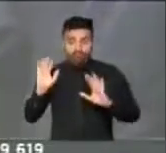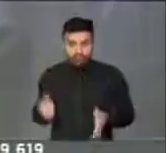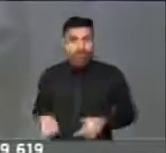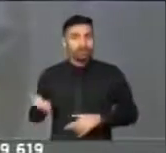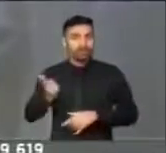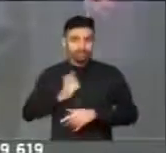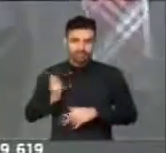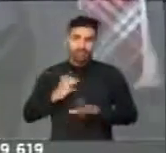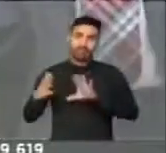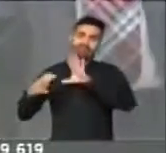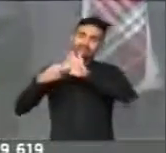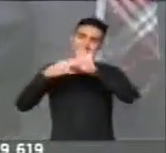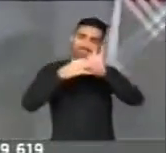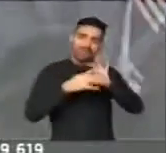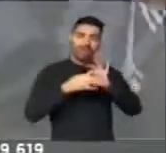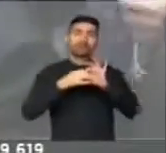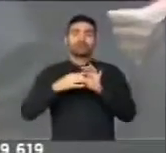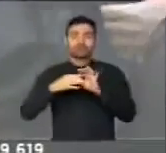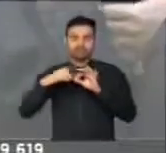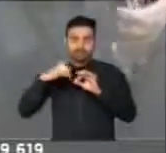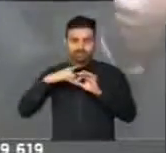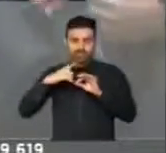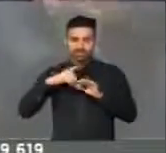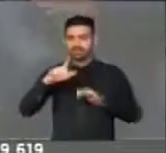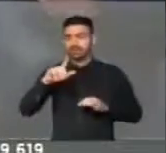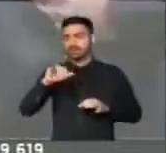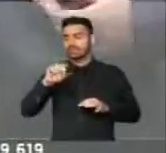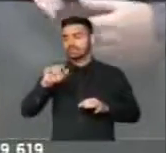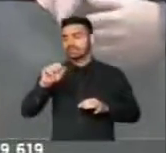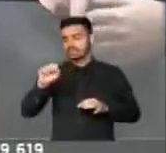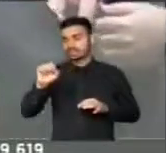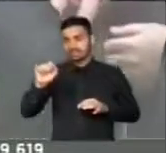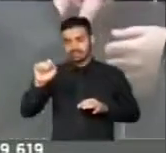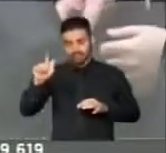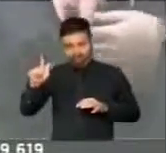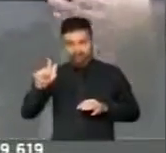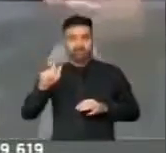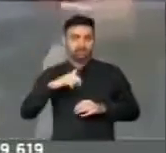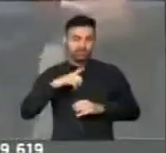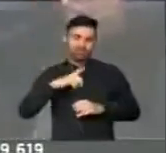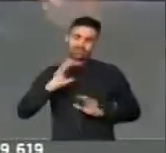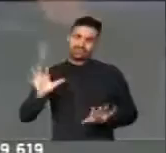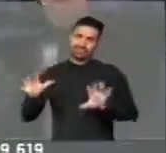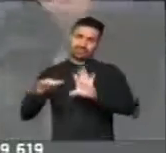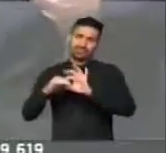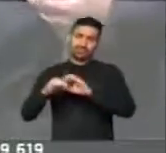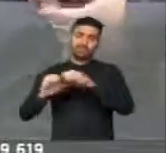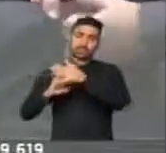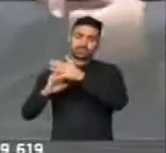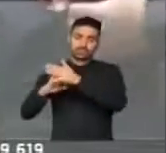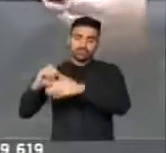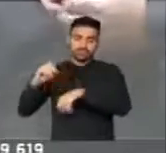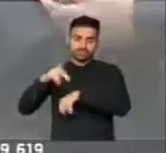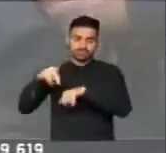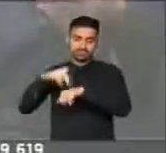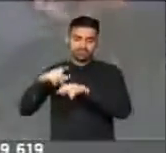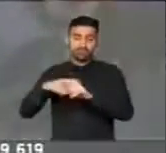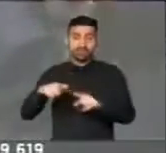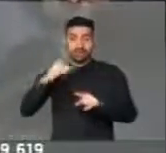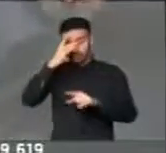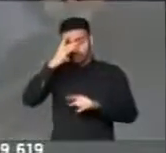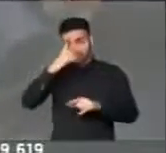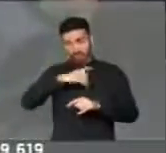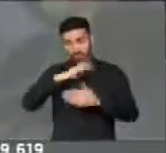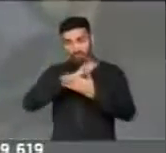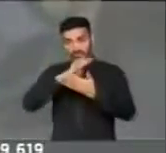internacionalização através do leasing das aeronaves. Na verdade, tem gente que manda mais na Gol ou na